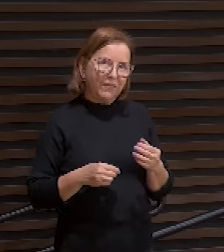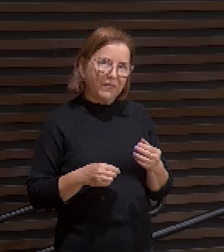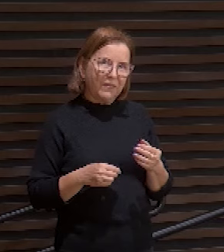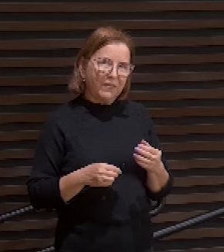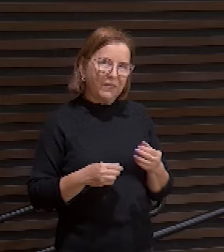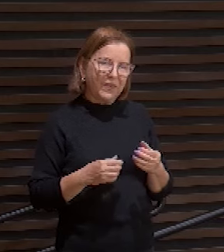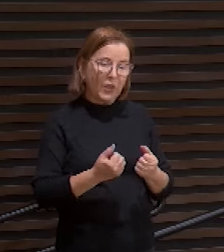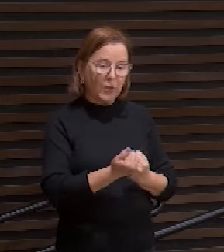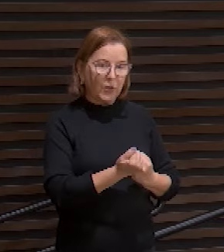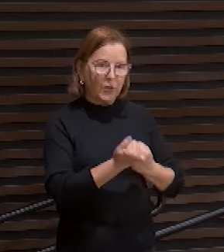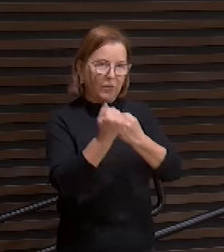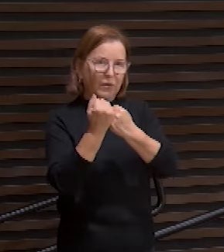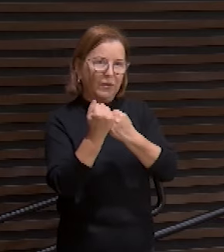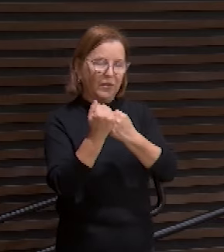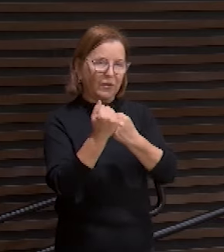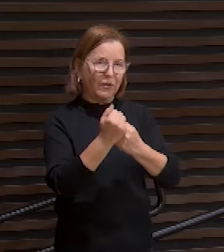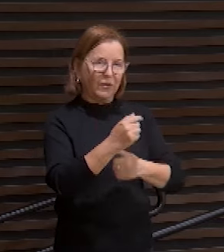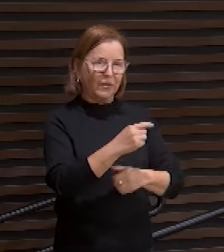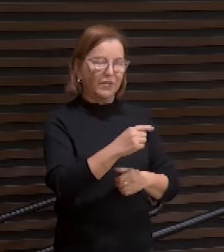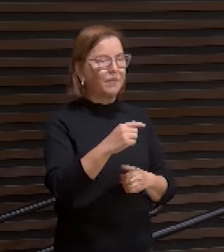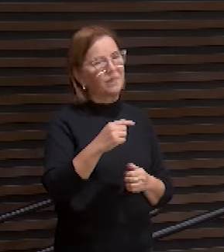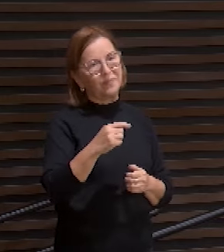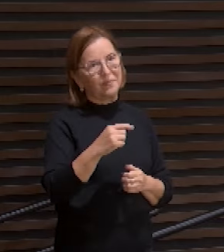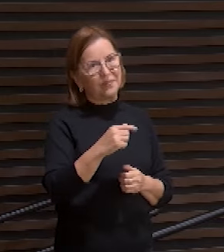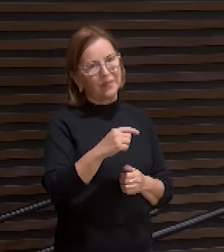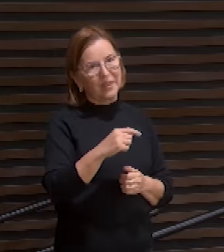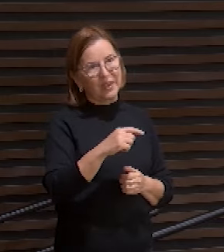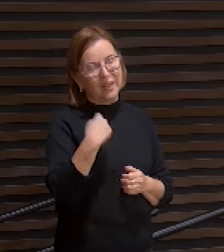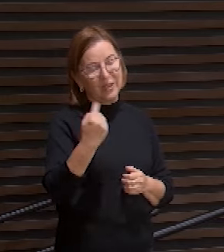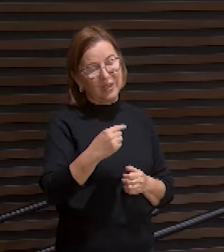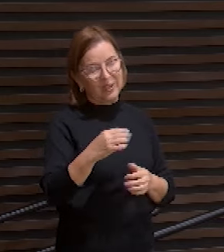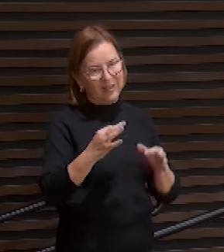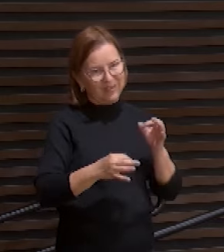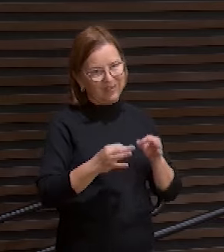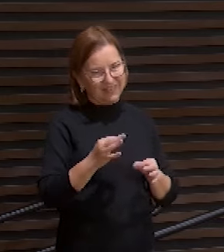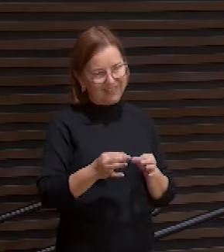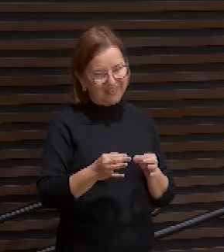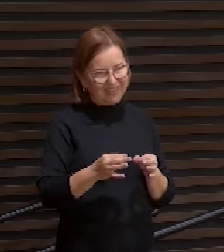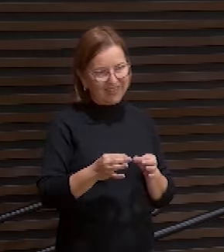nós. Pelas suas pisaduras fomos sarados.